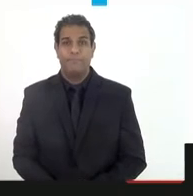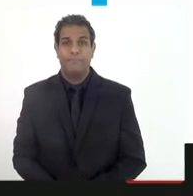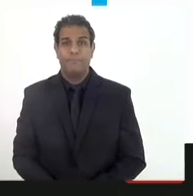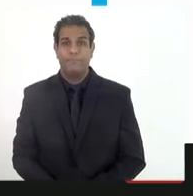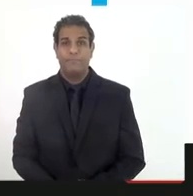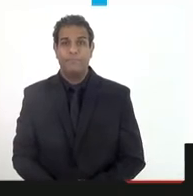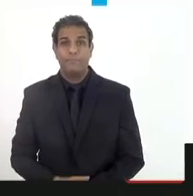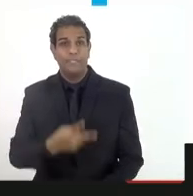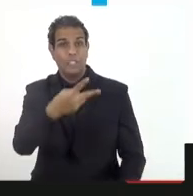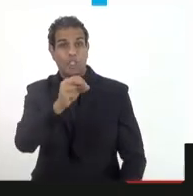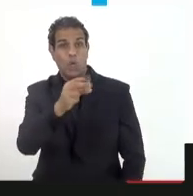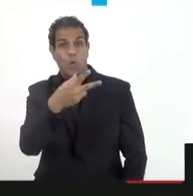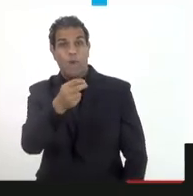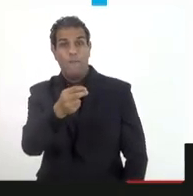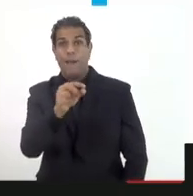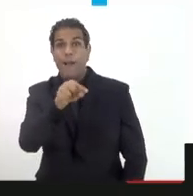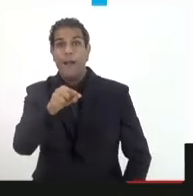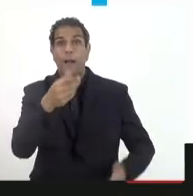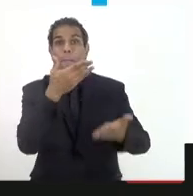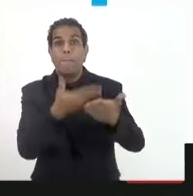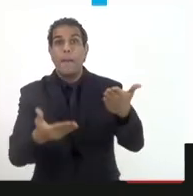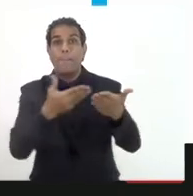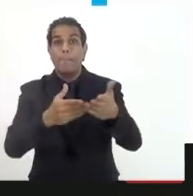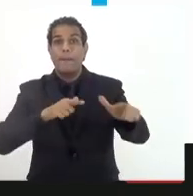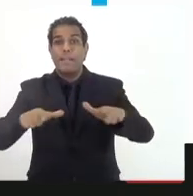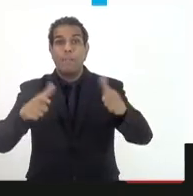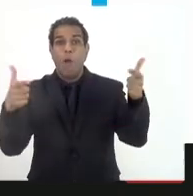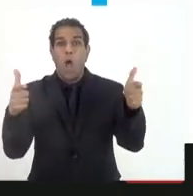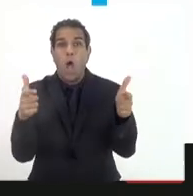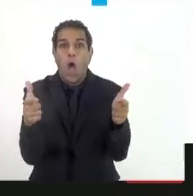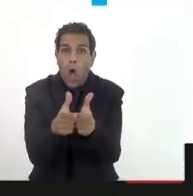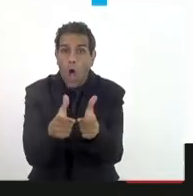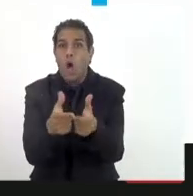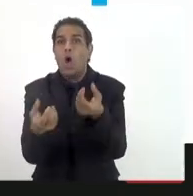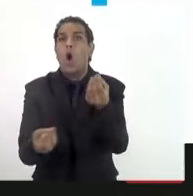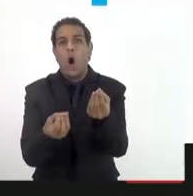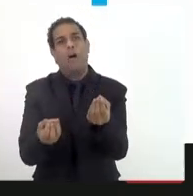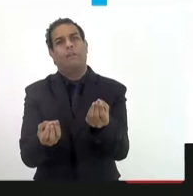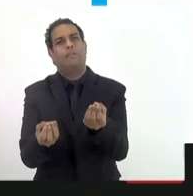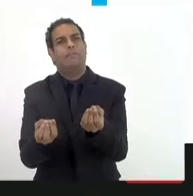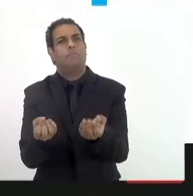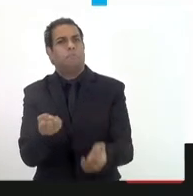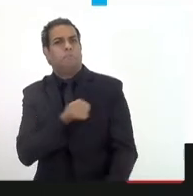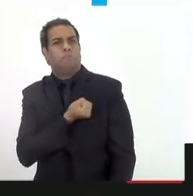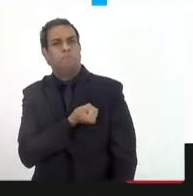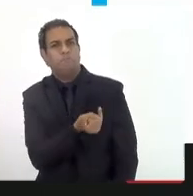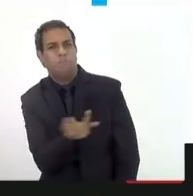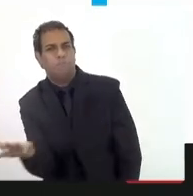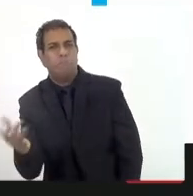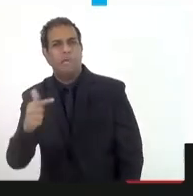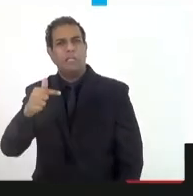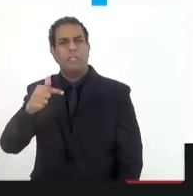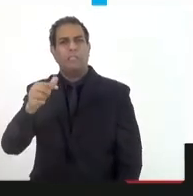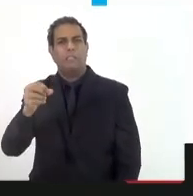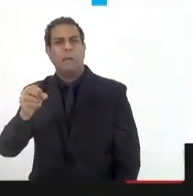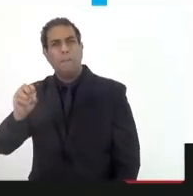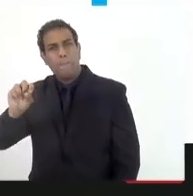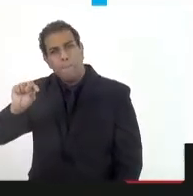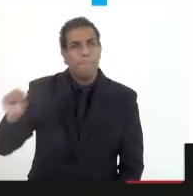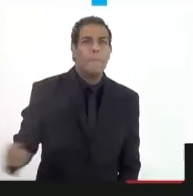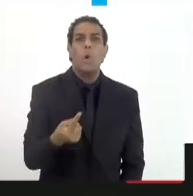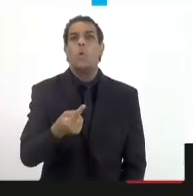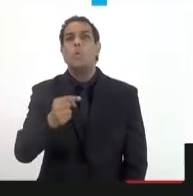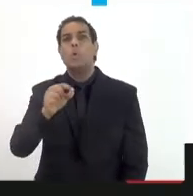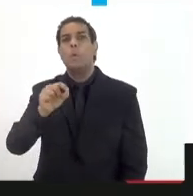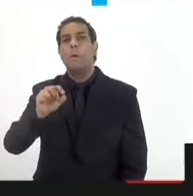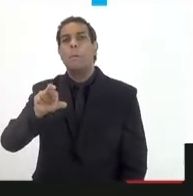Em 2020, gente perde mais de 120 mil empregos, isso totaliza uma perda de 700 mil empregos com